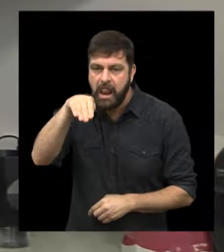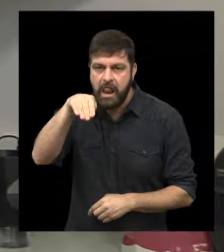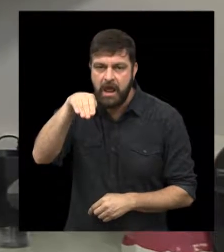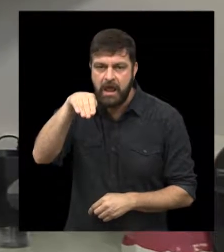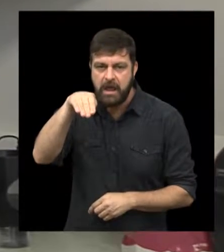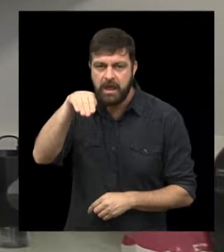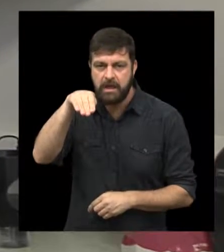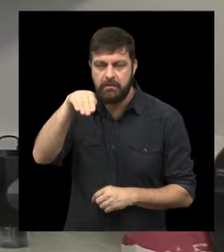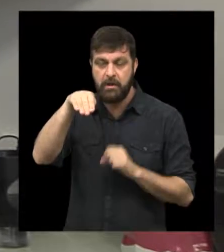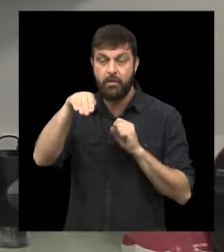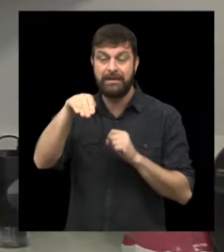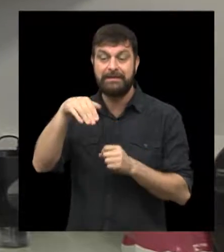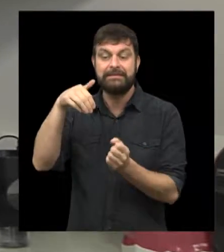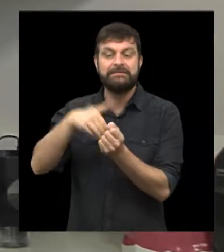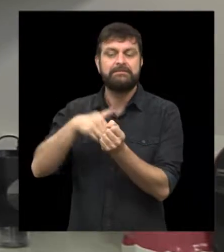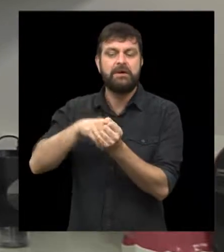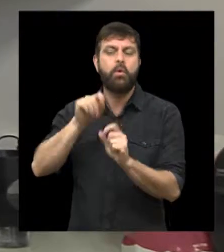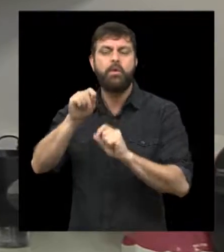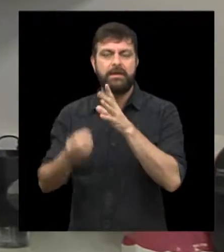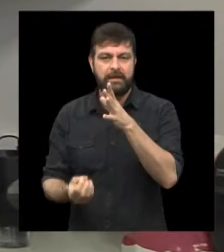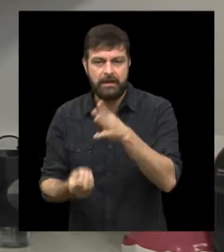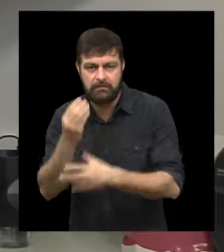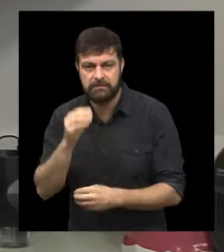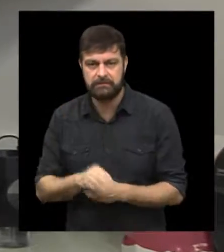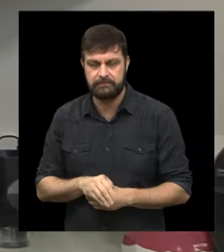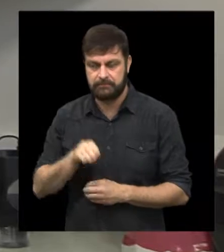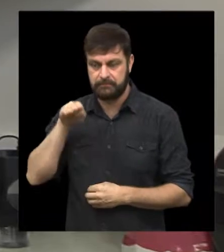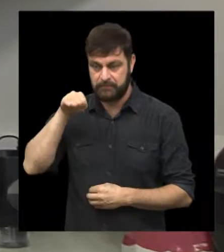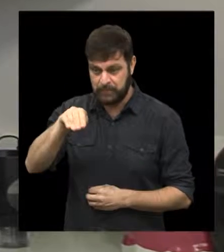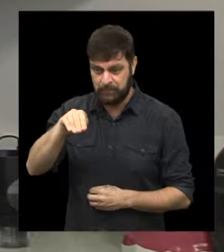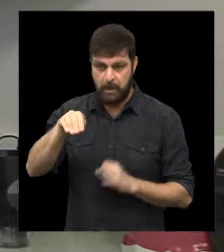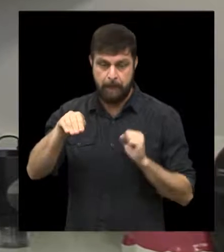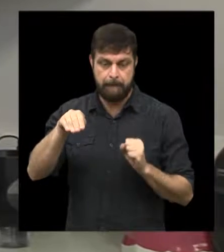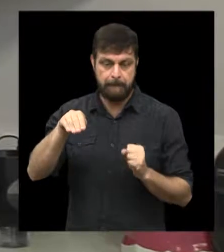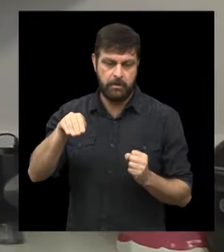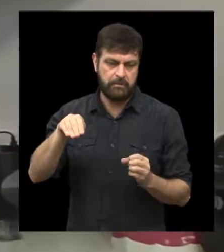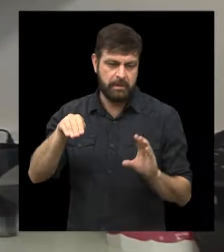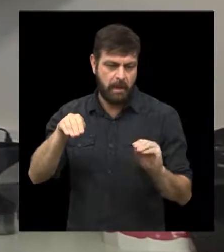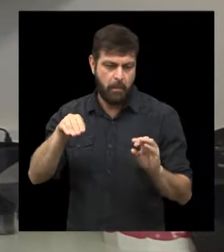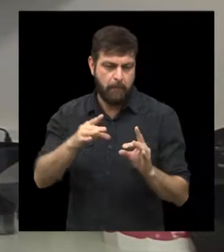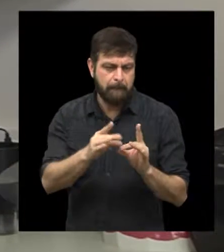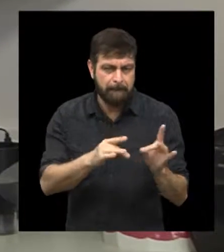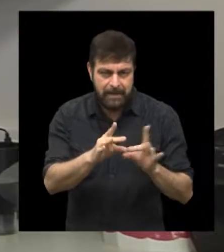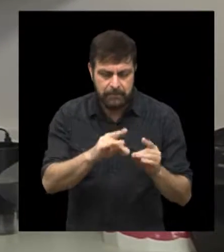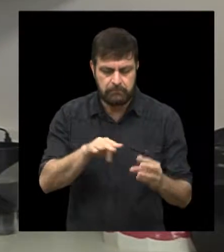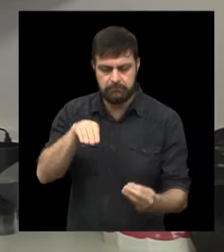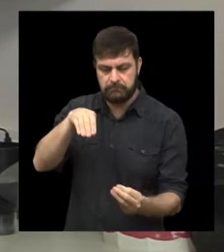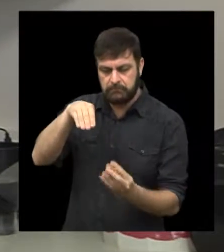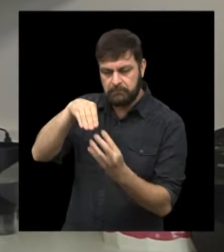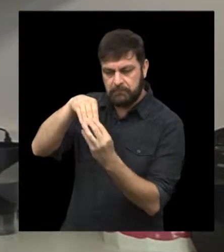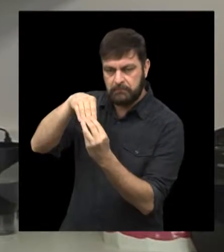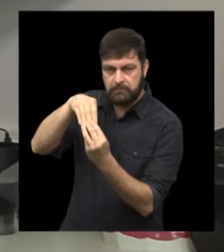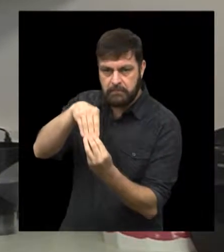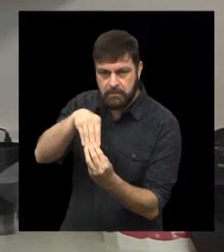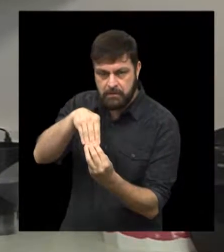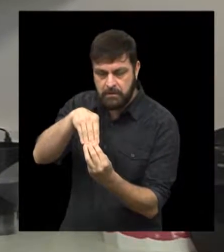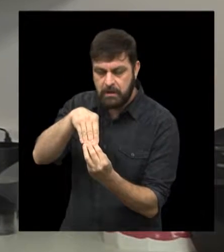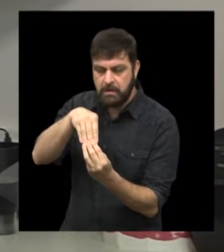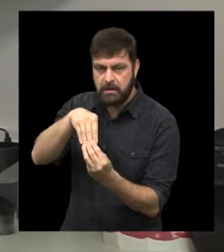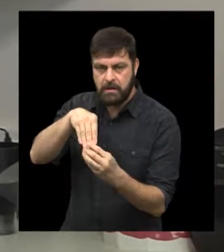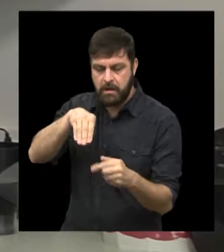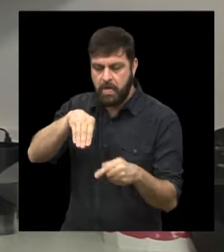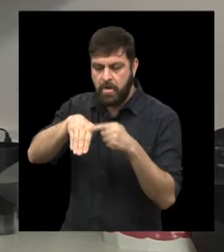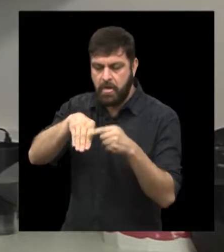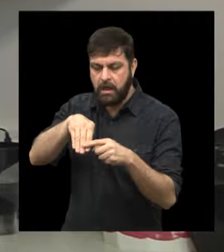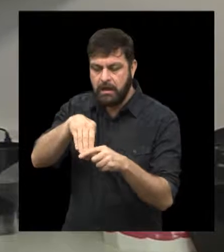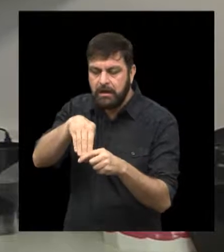coloca ela para fora. O grande segredo é você imobilizar com uma gaze a língua, porque quando você tocar